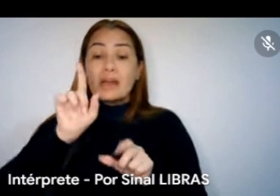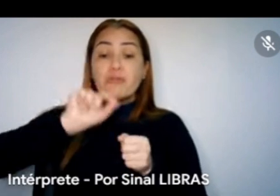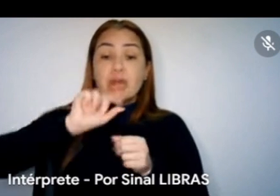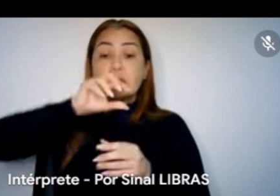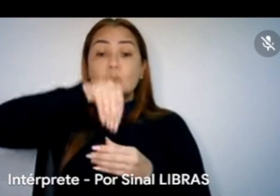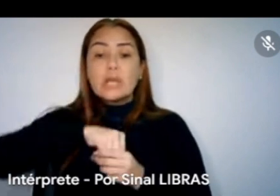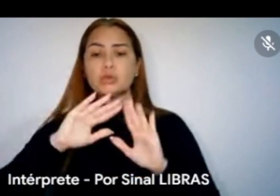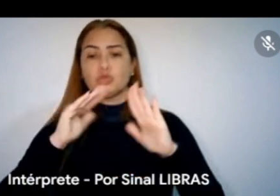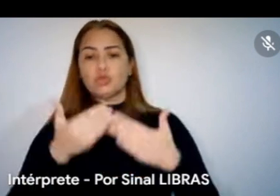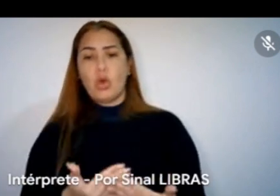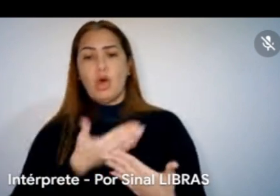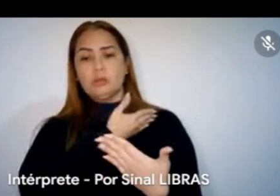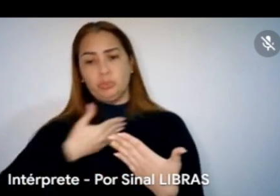né,